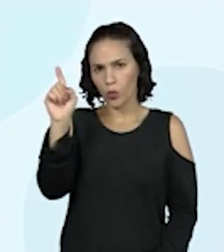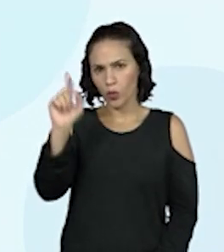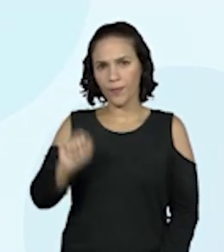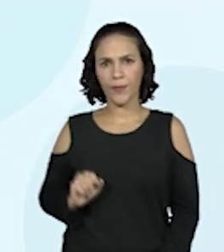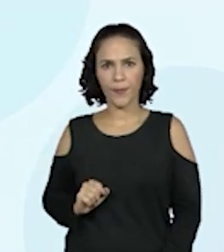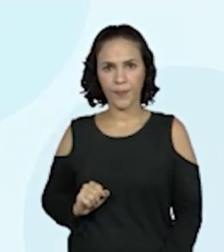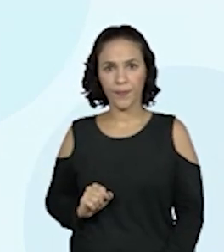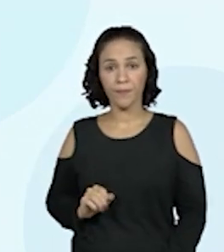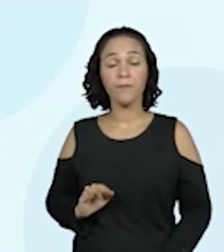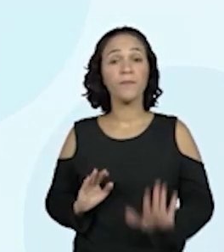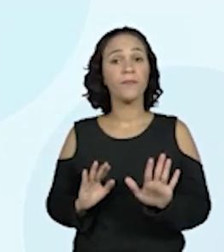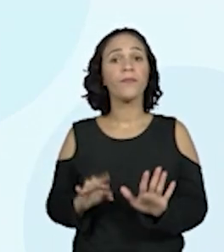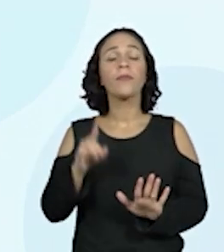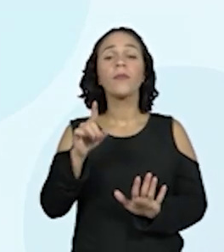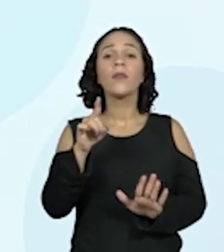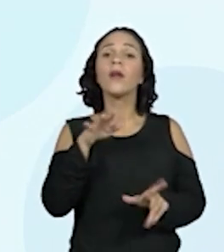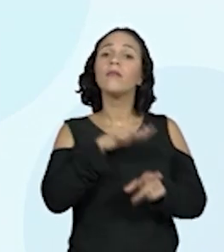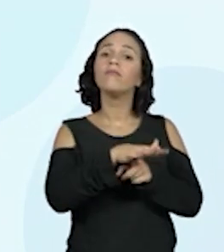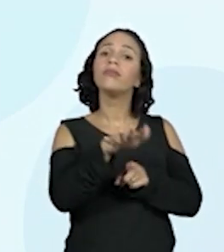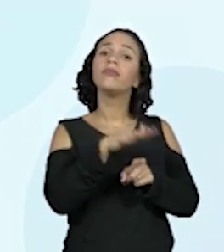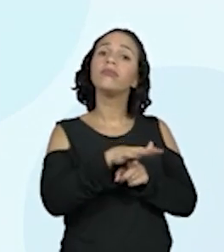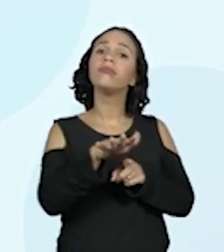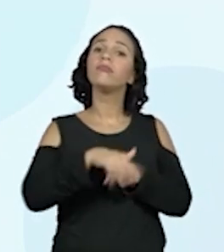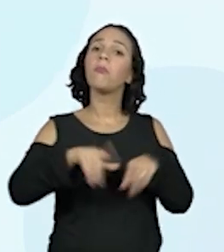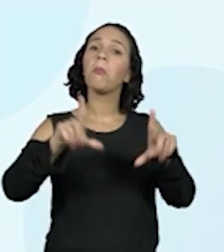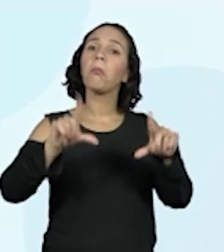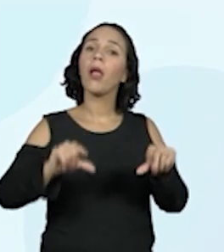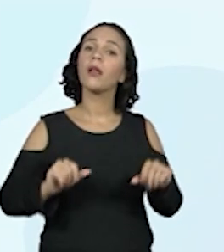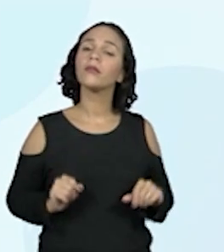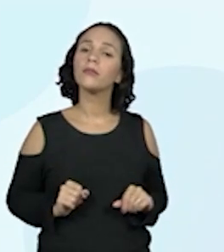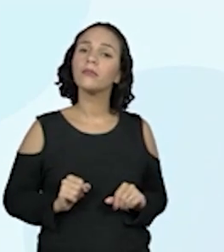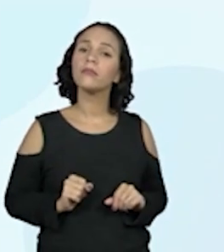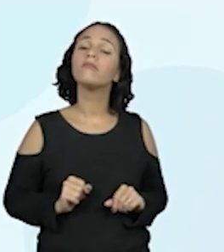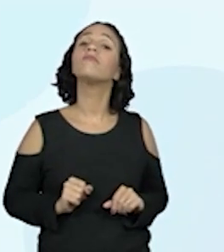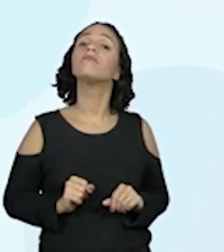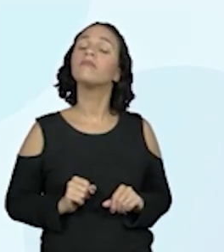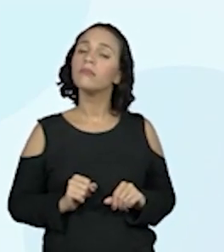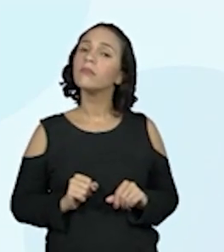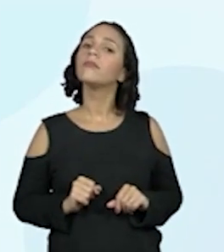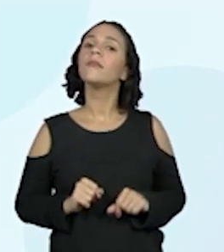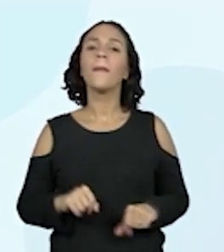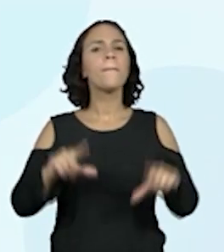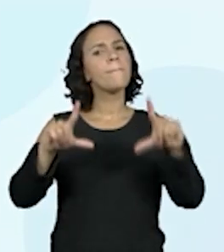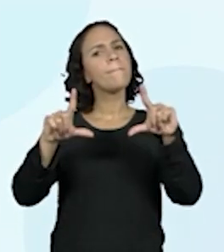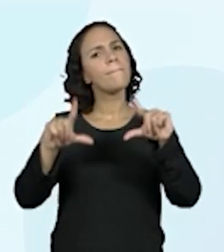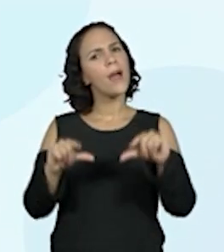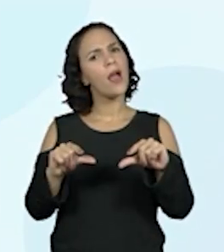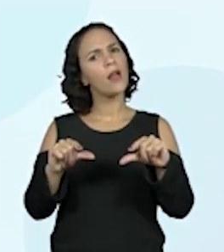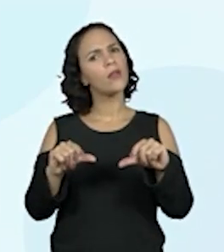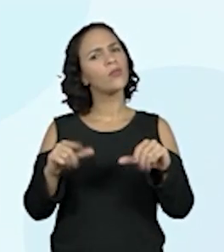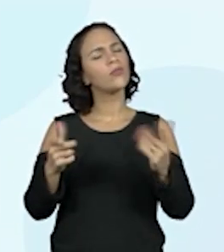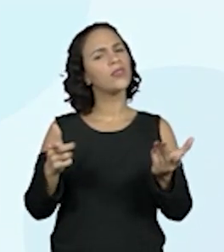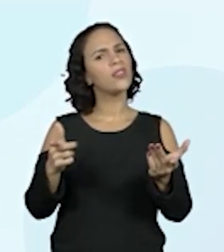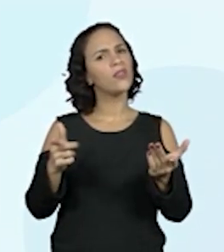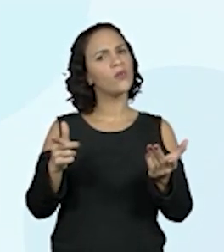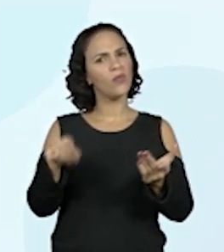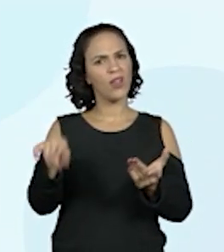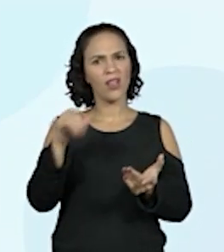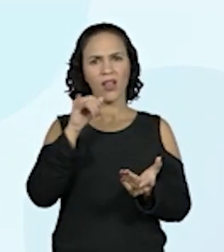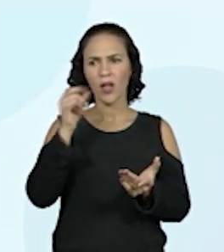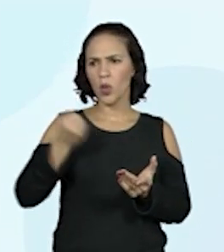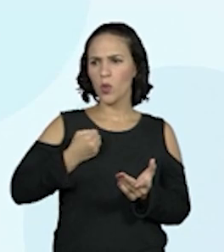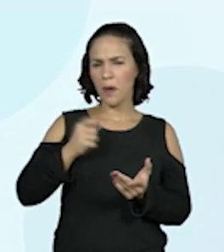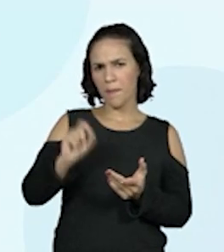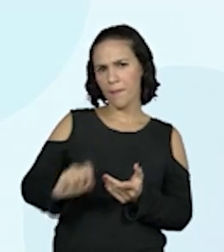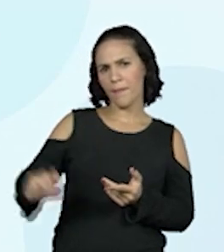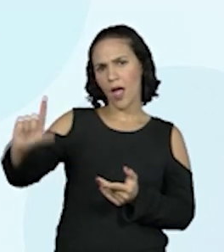foi menor. Se o movimento foi menor, Profran, vai dar algum número maior do que aquele que nós já